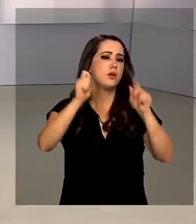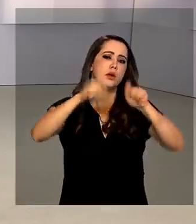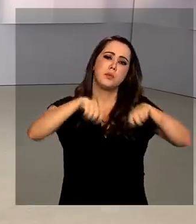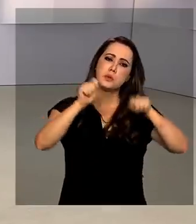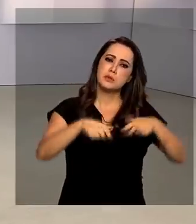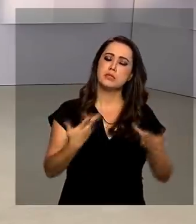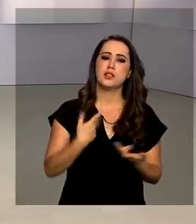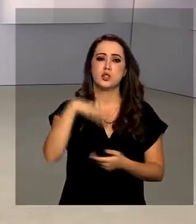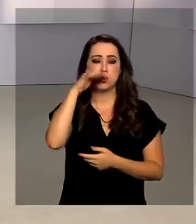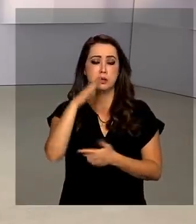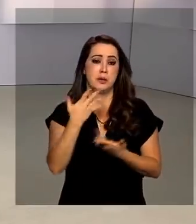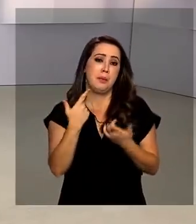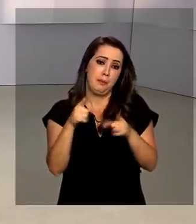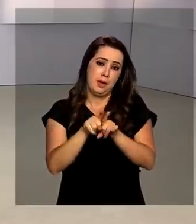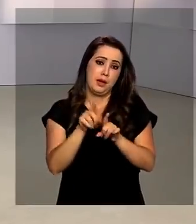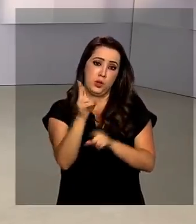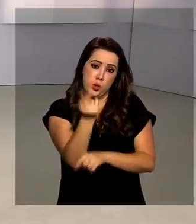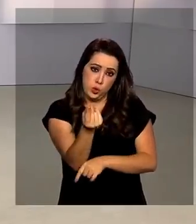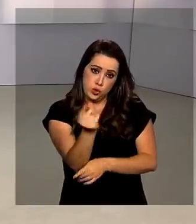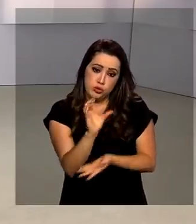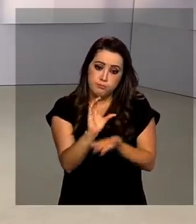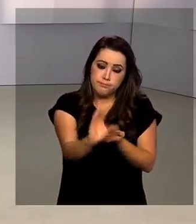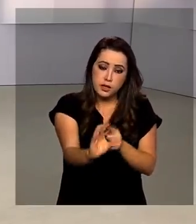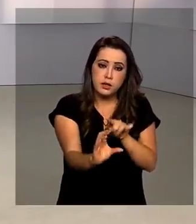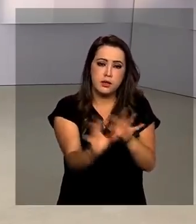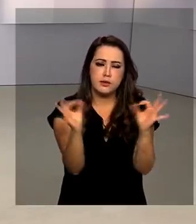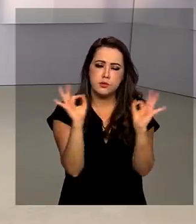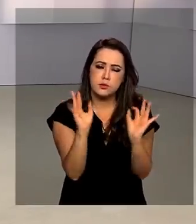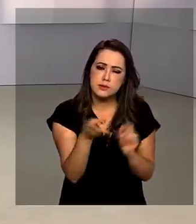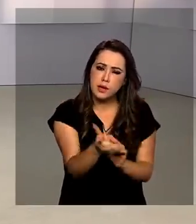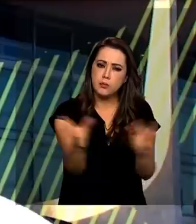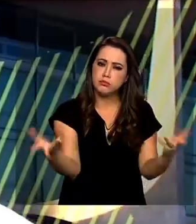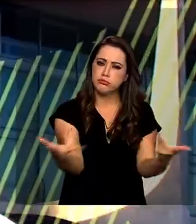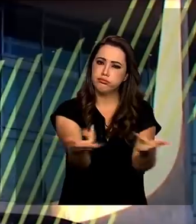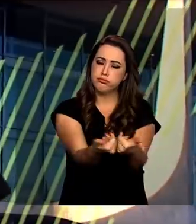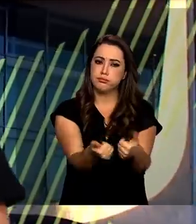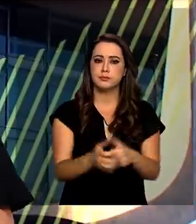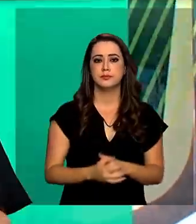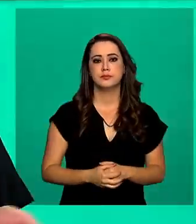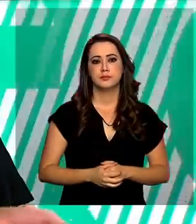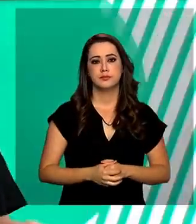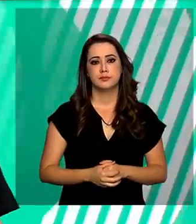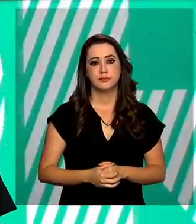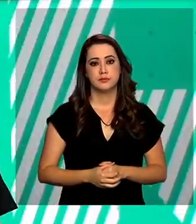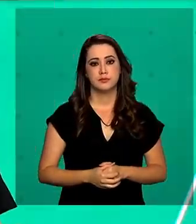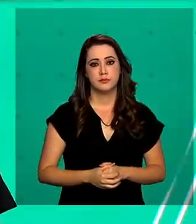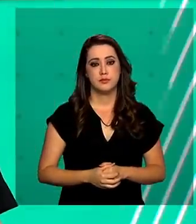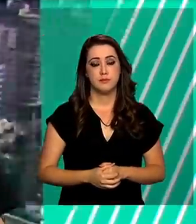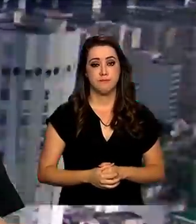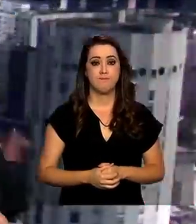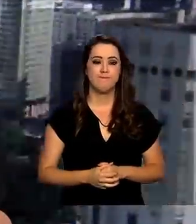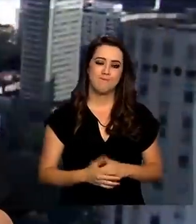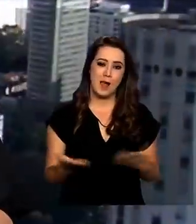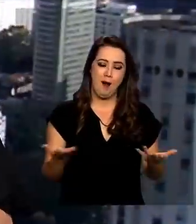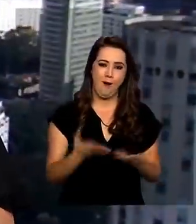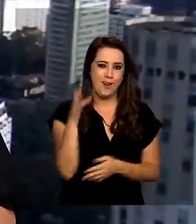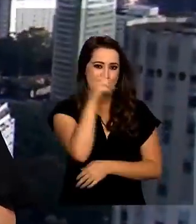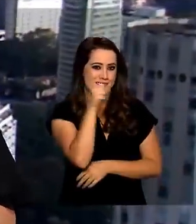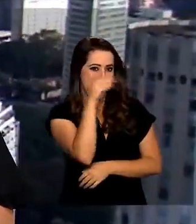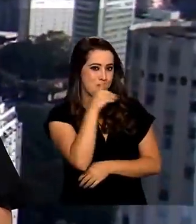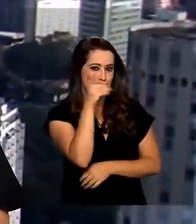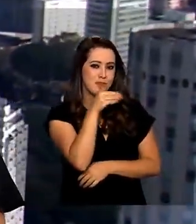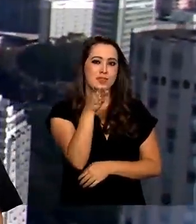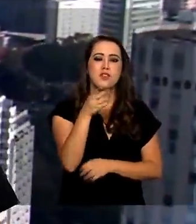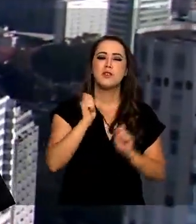públicos sejam aplicados de forma cada vez mais efetiva. Com o fim de semana chegando, você pode